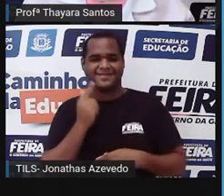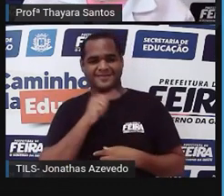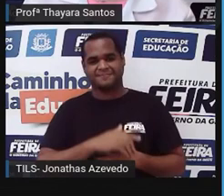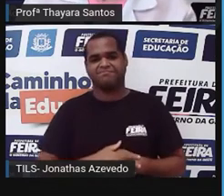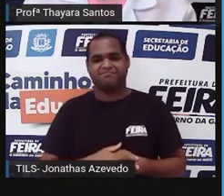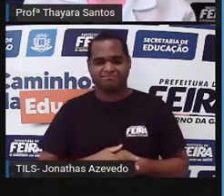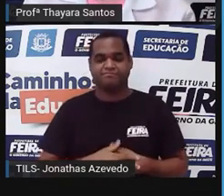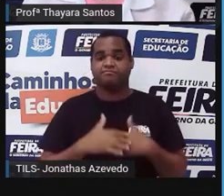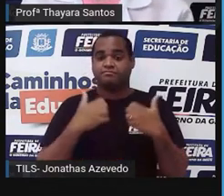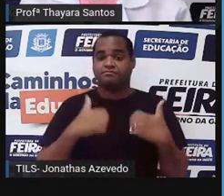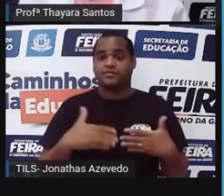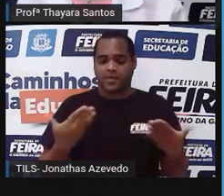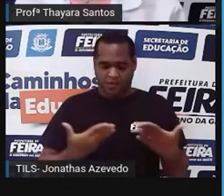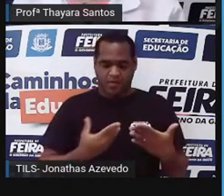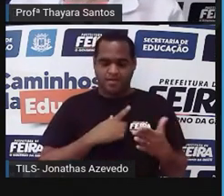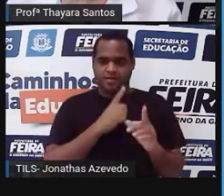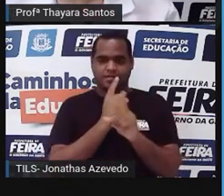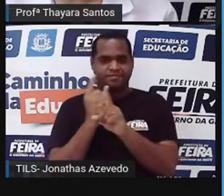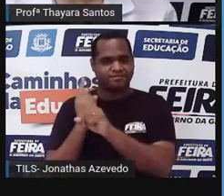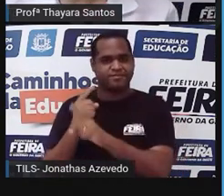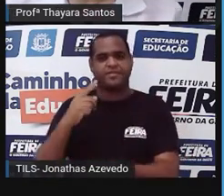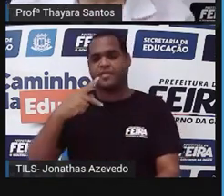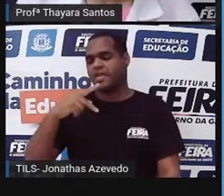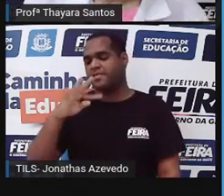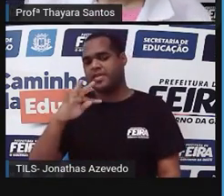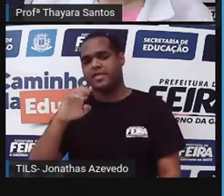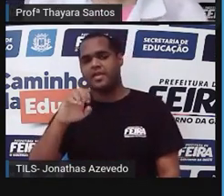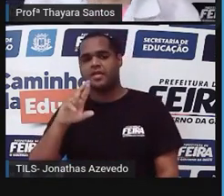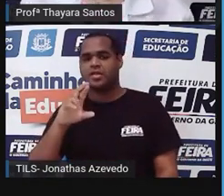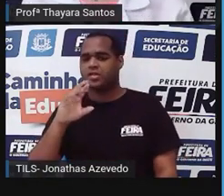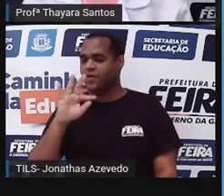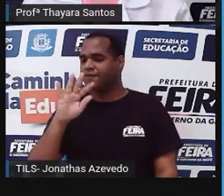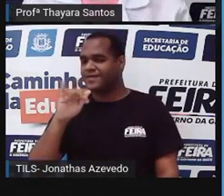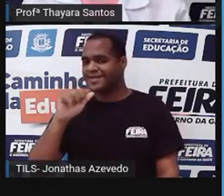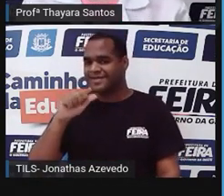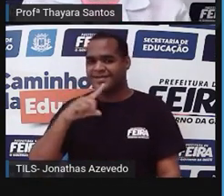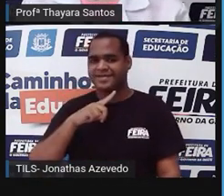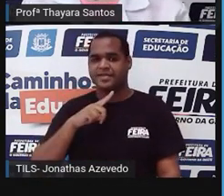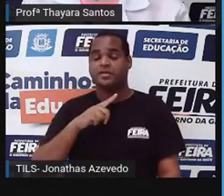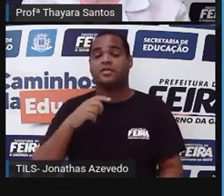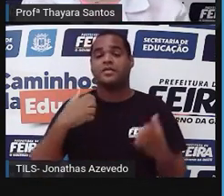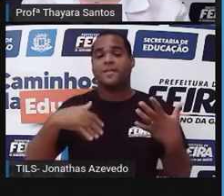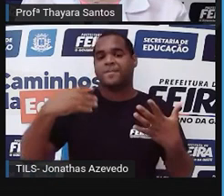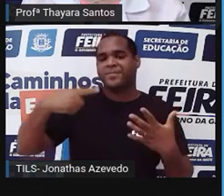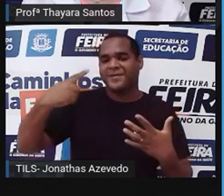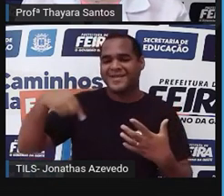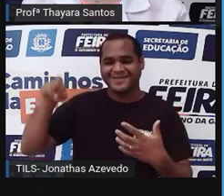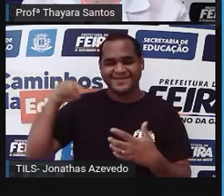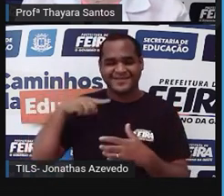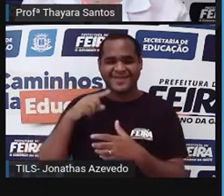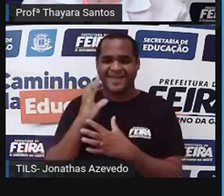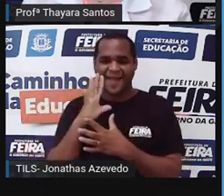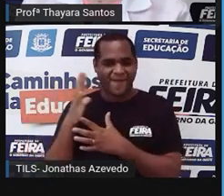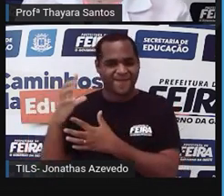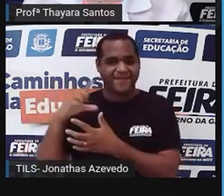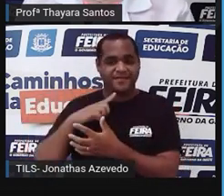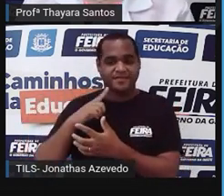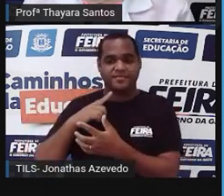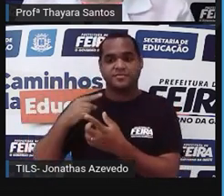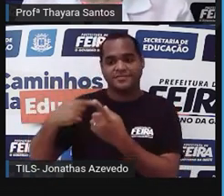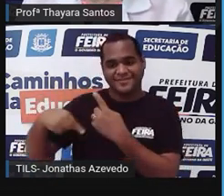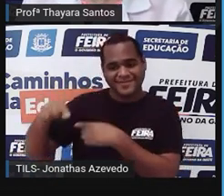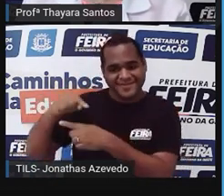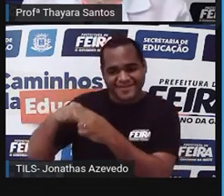Agora, a gente vai falar sobre as piteridófitas. As piteridófitas foram as primeiras plantas a apresentar um sistema